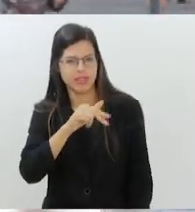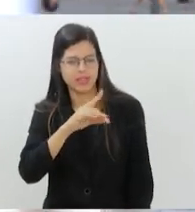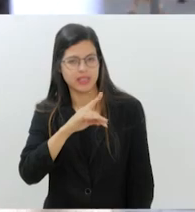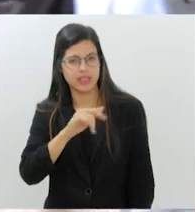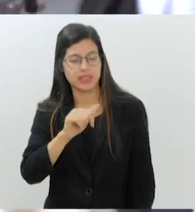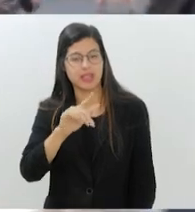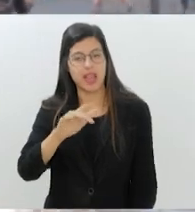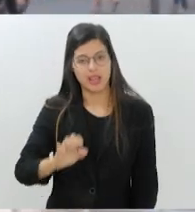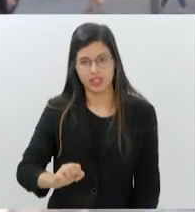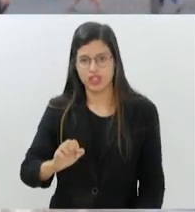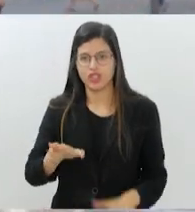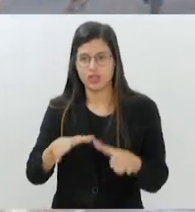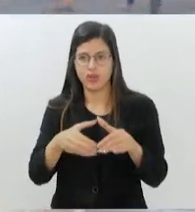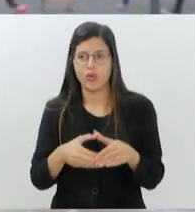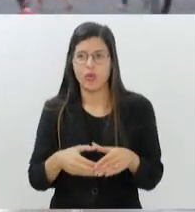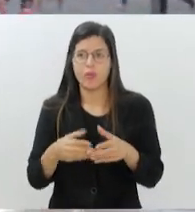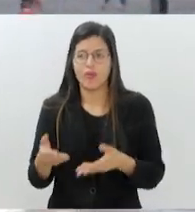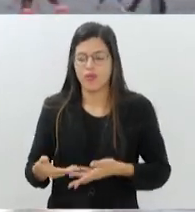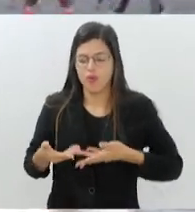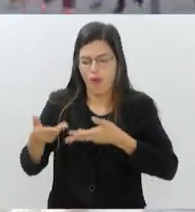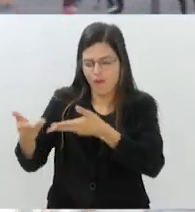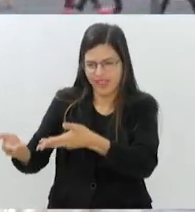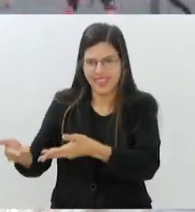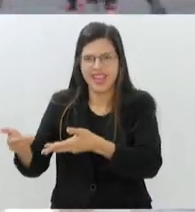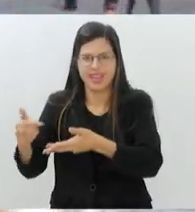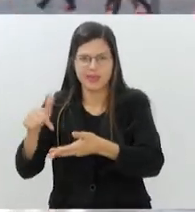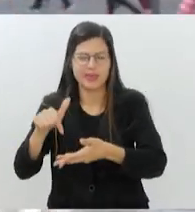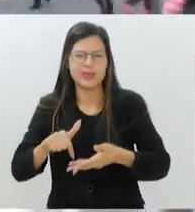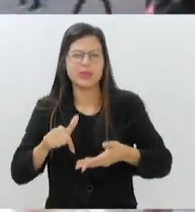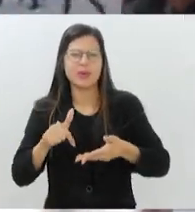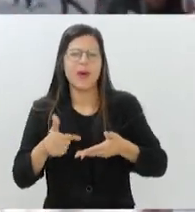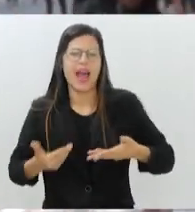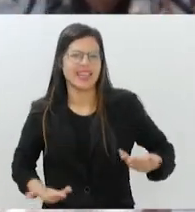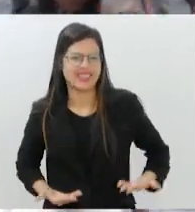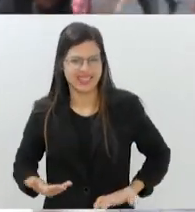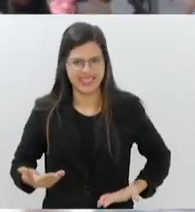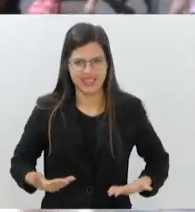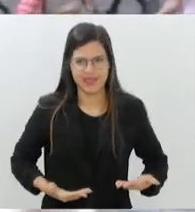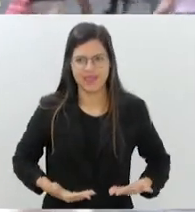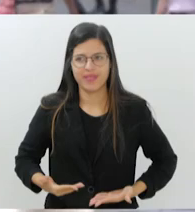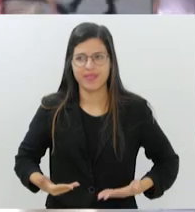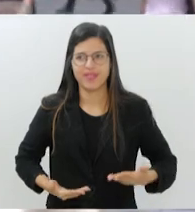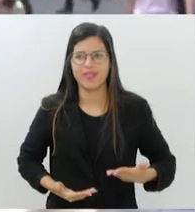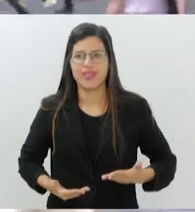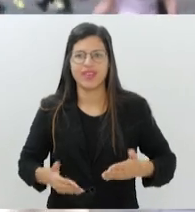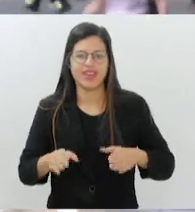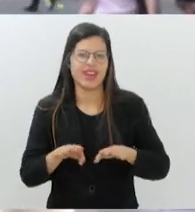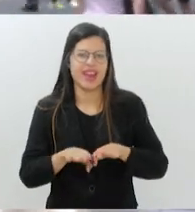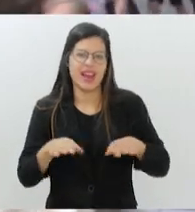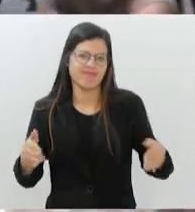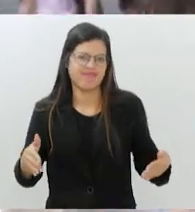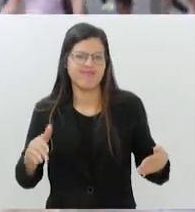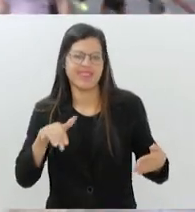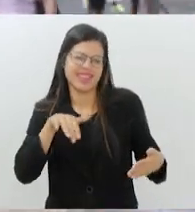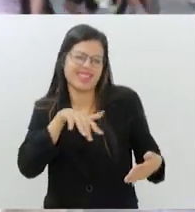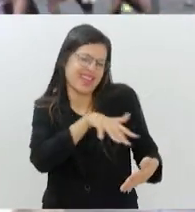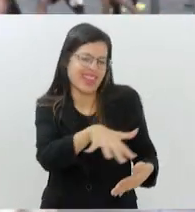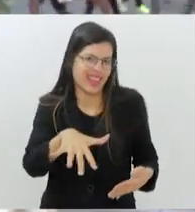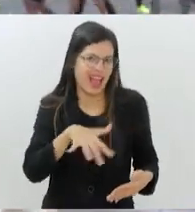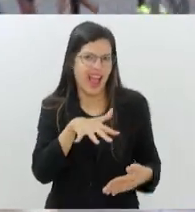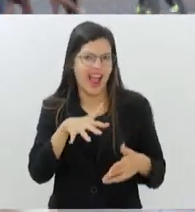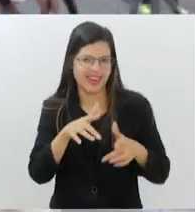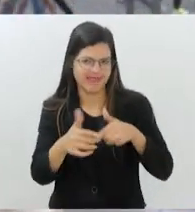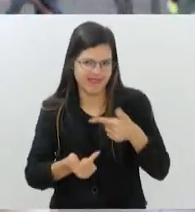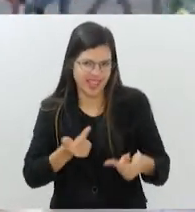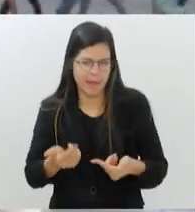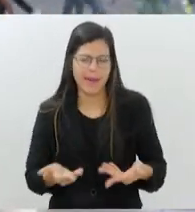que é como a gente diz, e por isso que é mordomo, porque o mordomo serve à mesa. A gente serve à mesa na nossa respectiva área de atuação. Em relação à